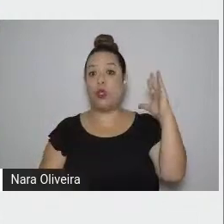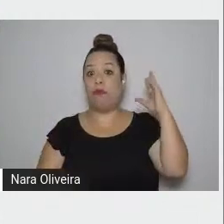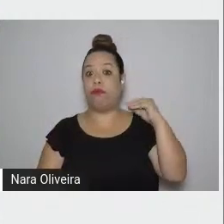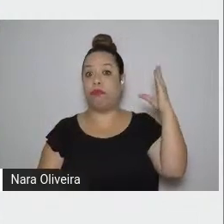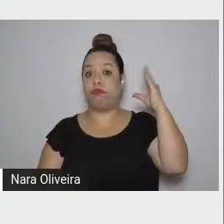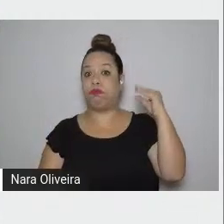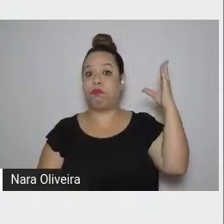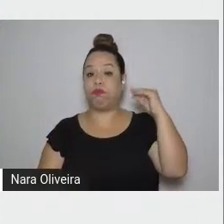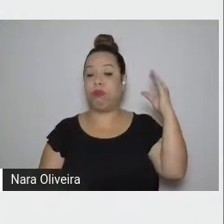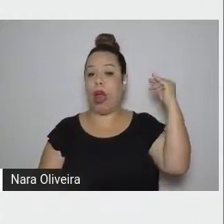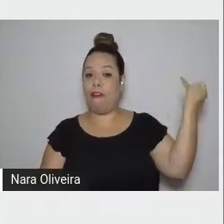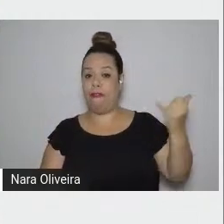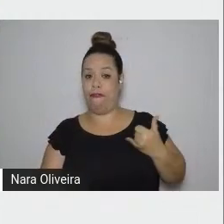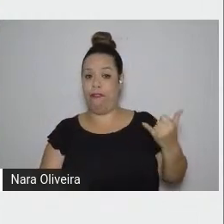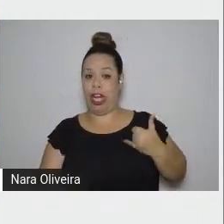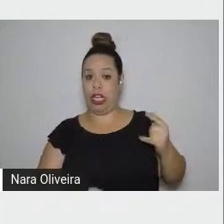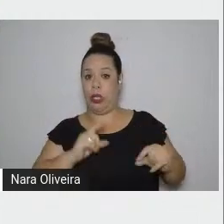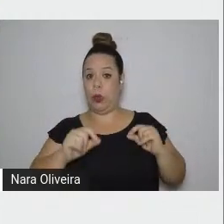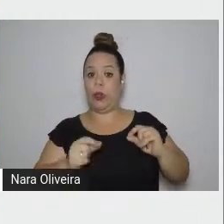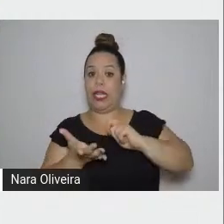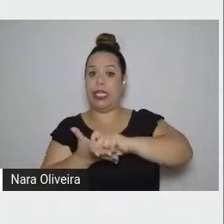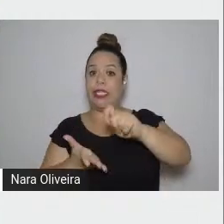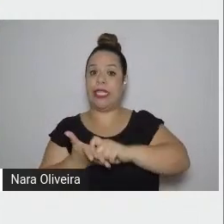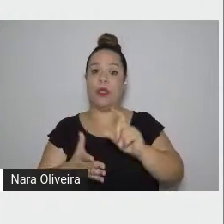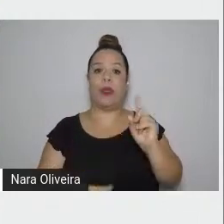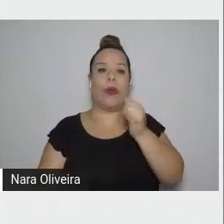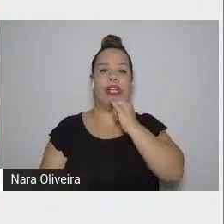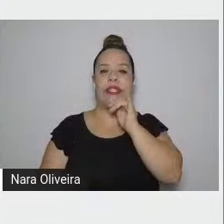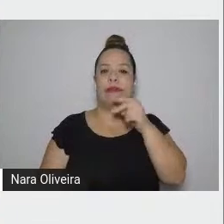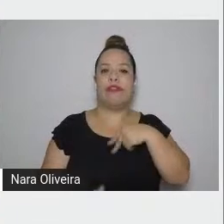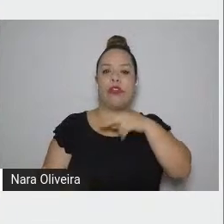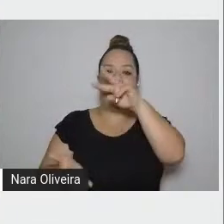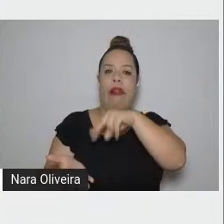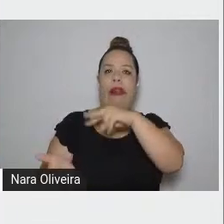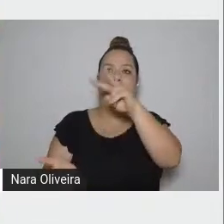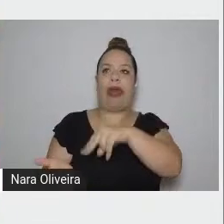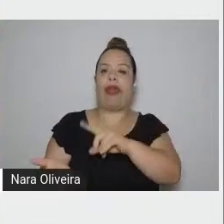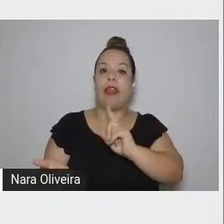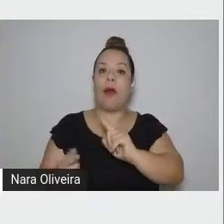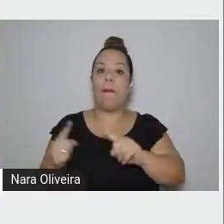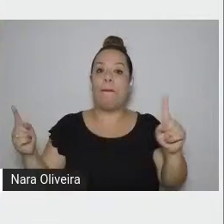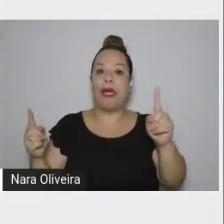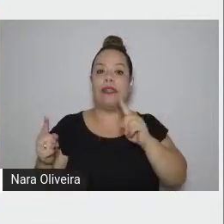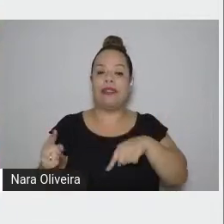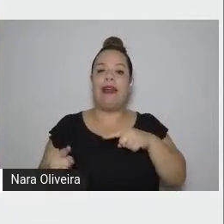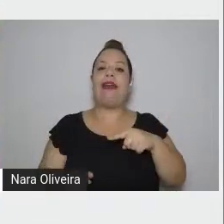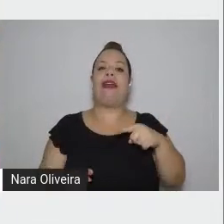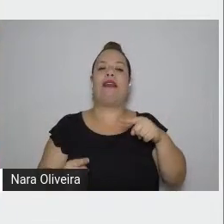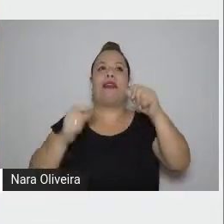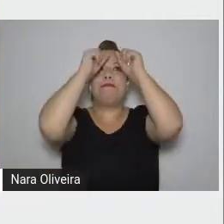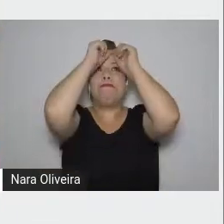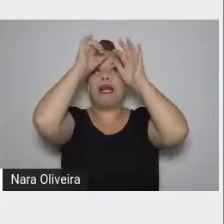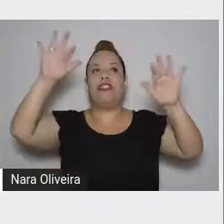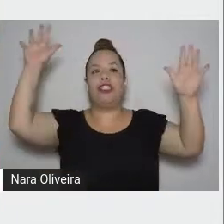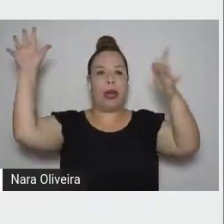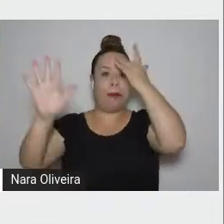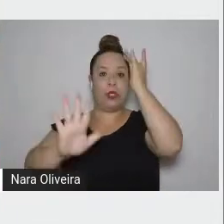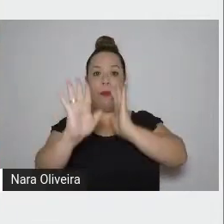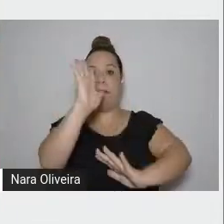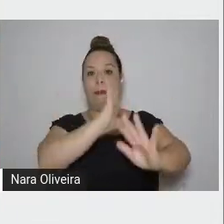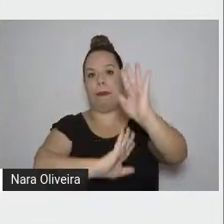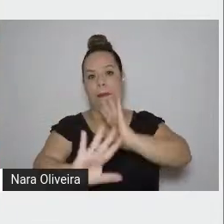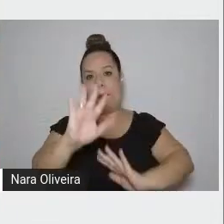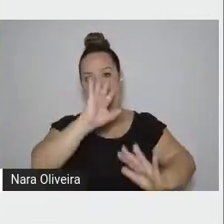dizendo o que está escrito. De fato, não há dificuldade nenhuma de